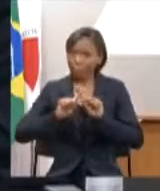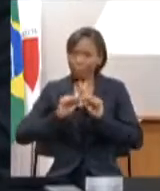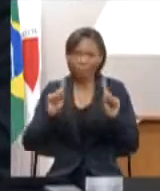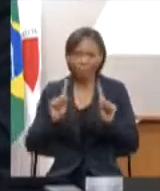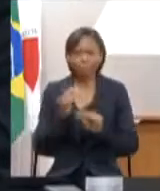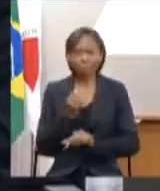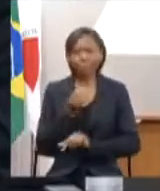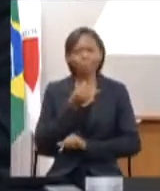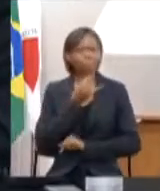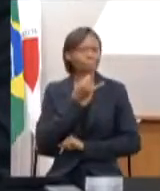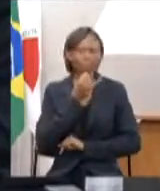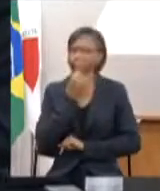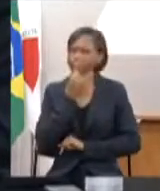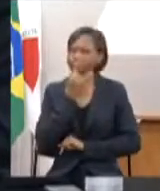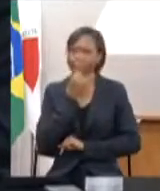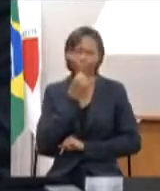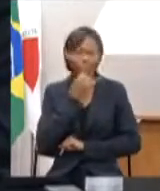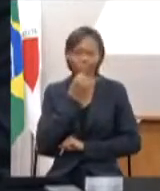essa pandemia